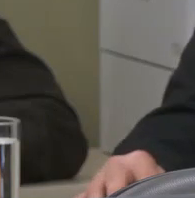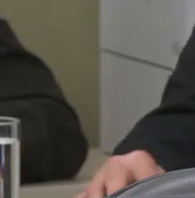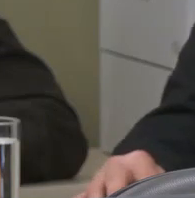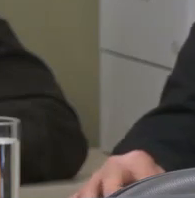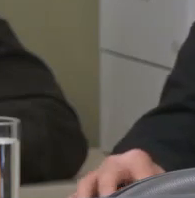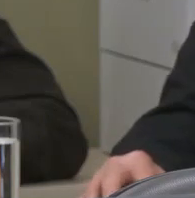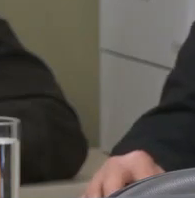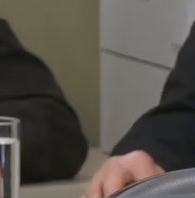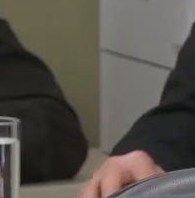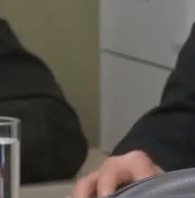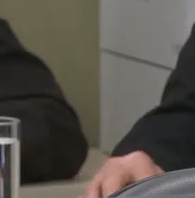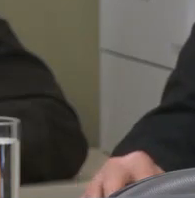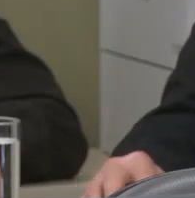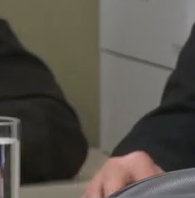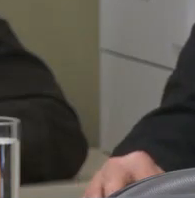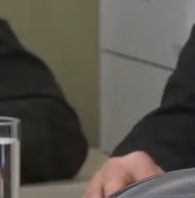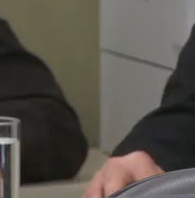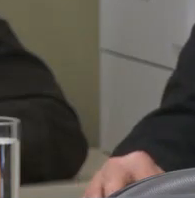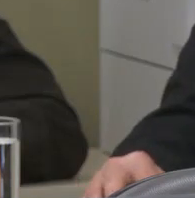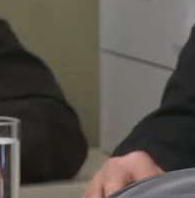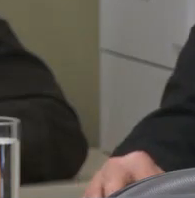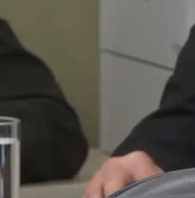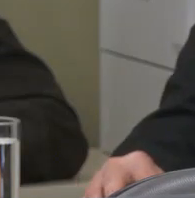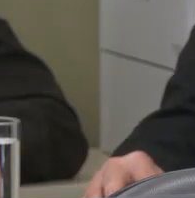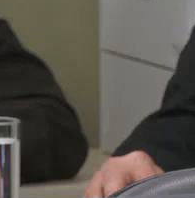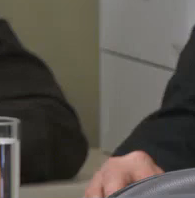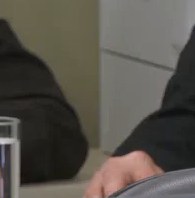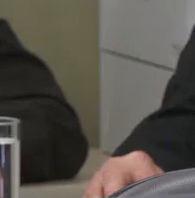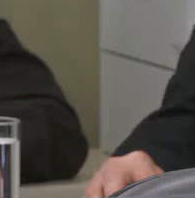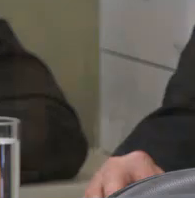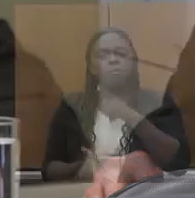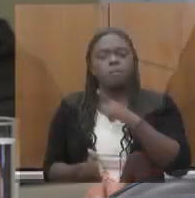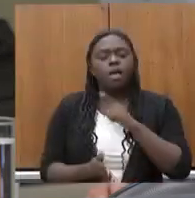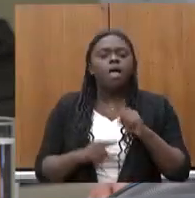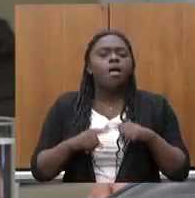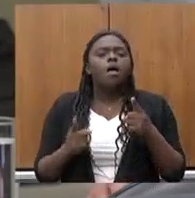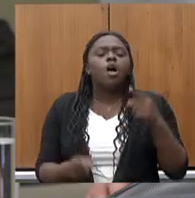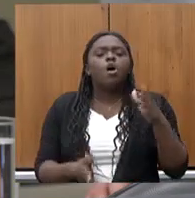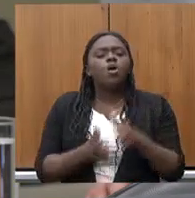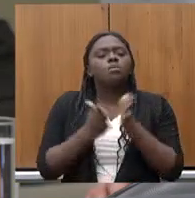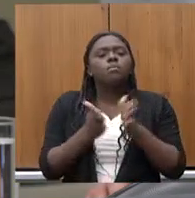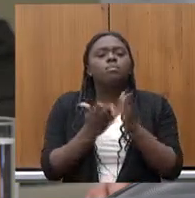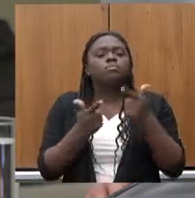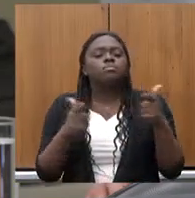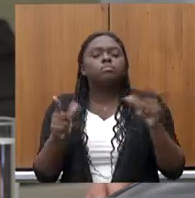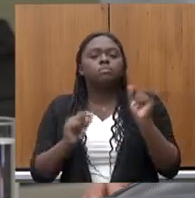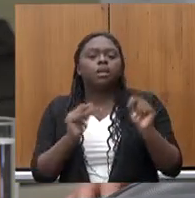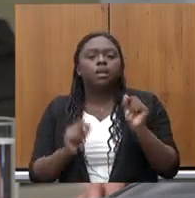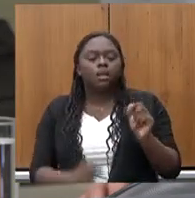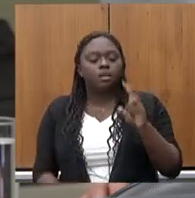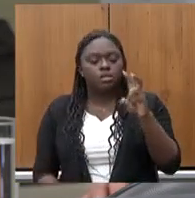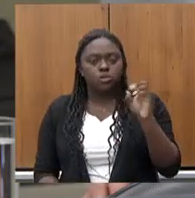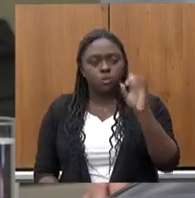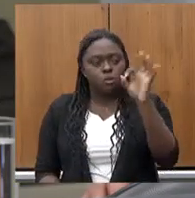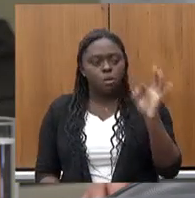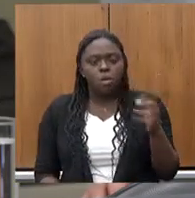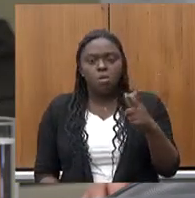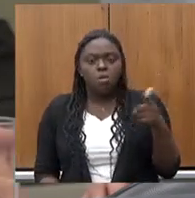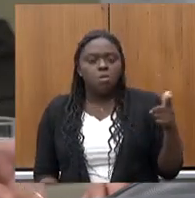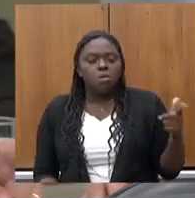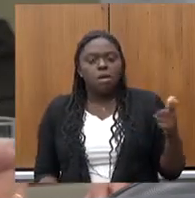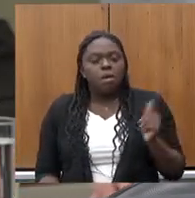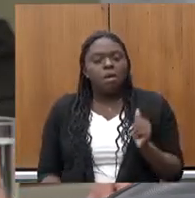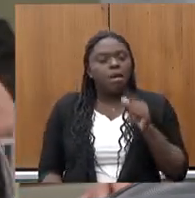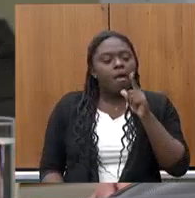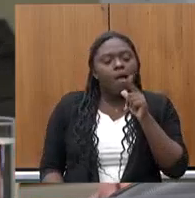capitalismo isso o pobre tem agora sabe o que que o pobre não tem 50% não tem saneamento básico um